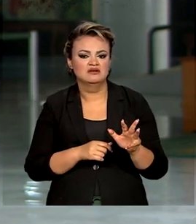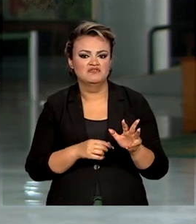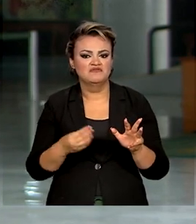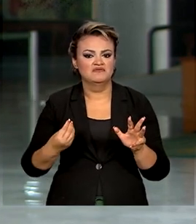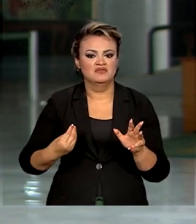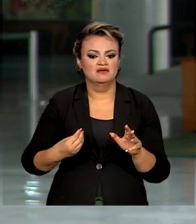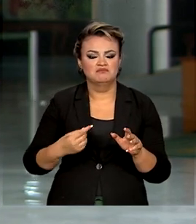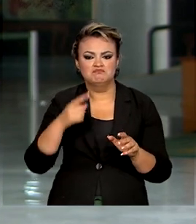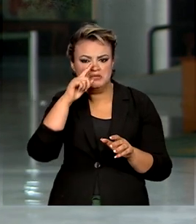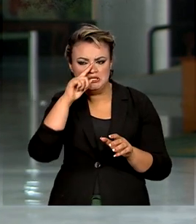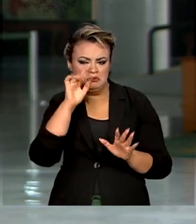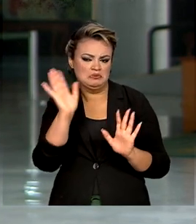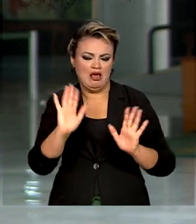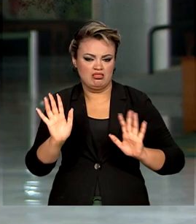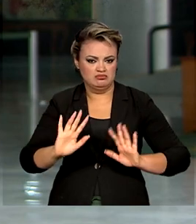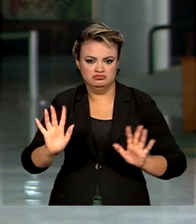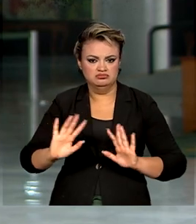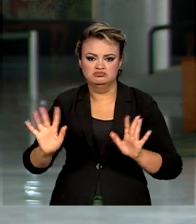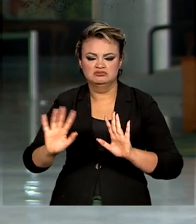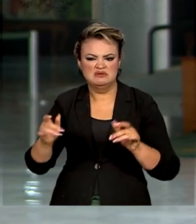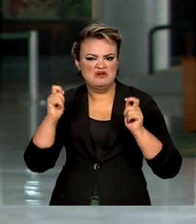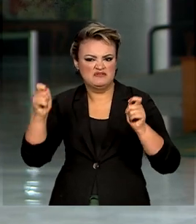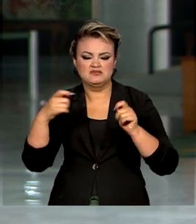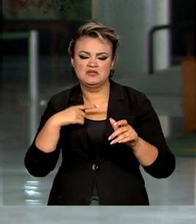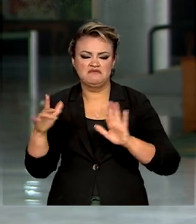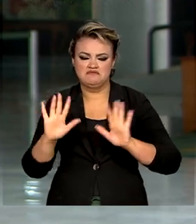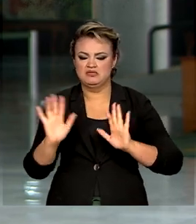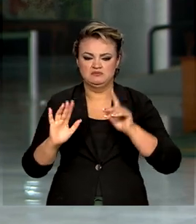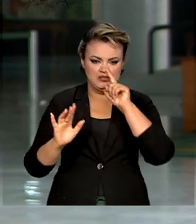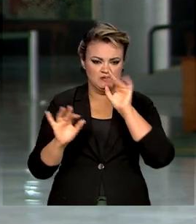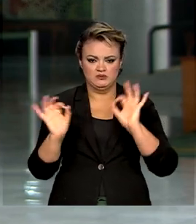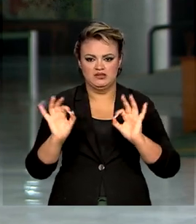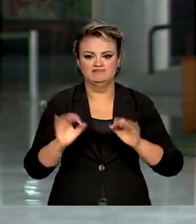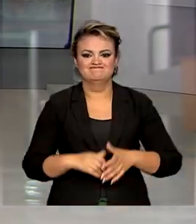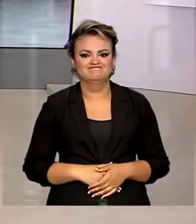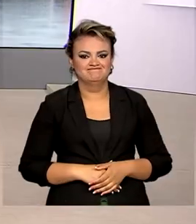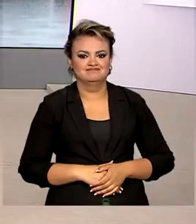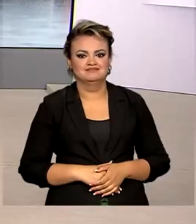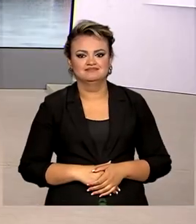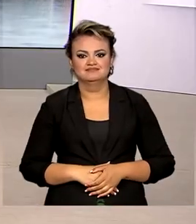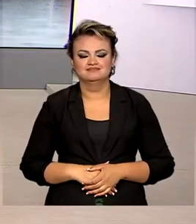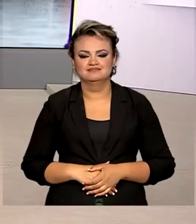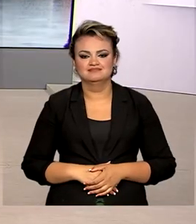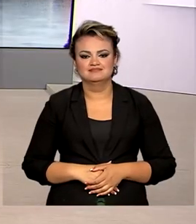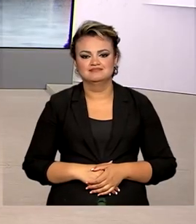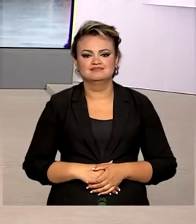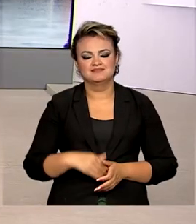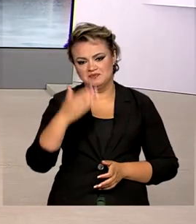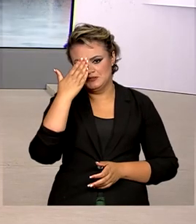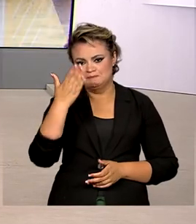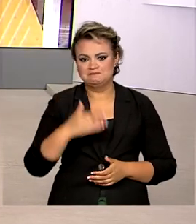esteve em risco, em função dessas manifestações. Eu volto com você, Mara. Obrigada, Glauco. Legenda Sônia